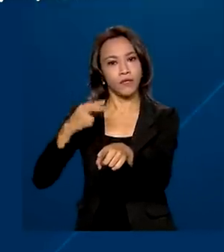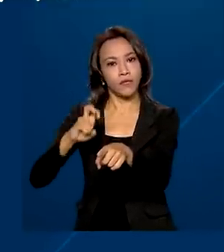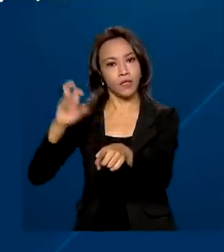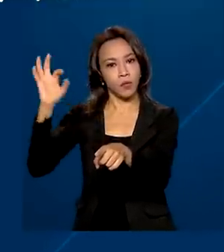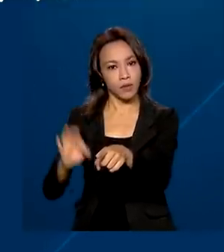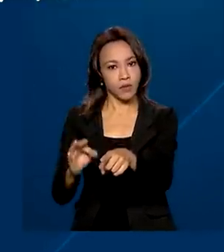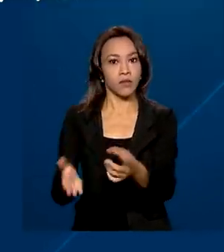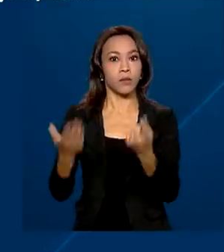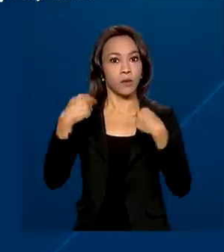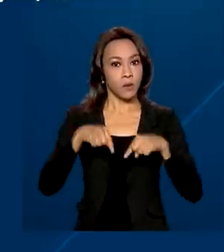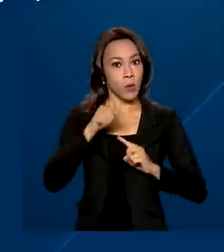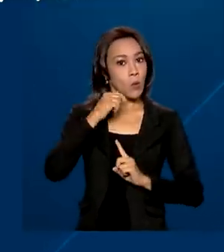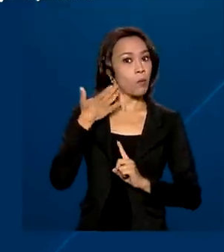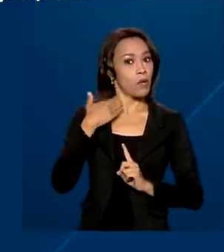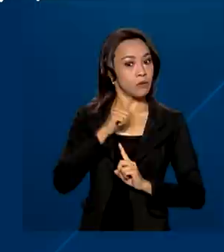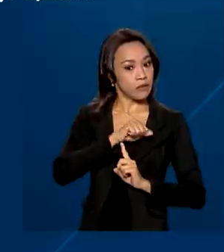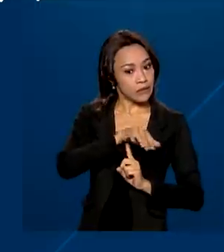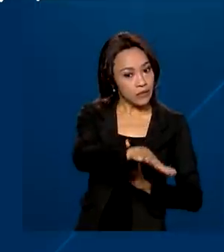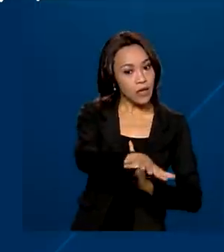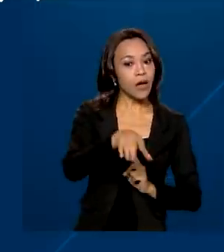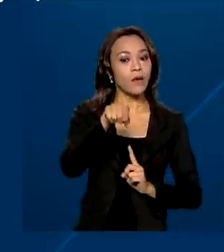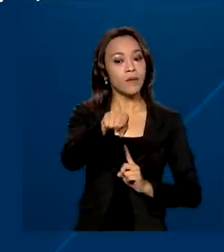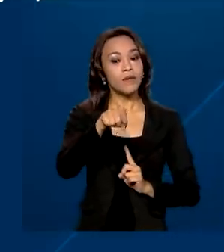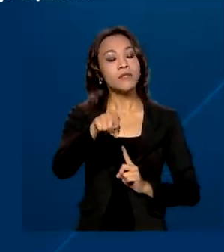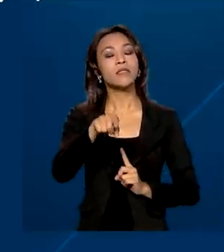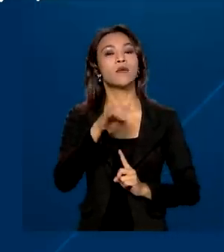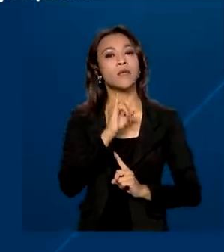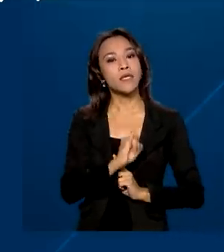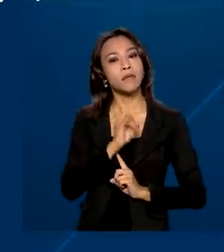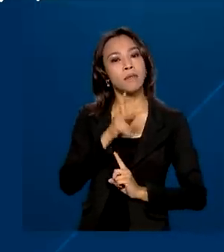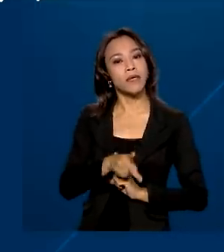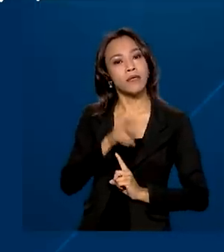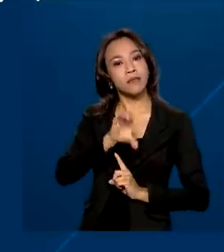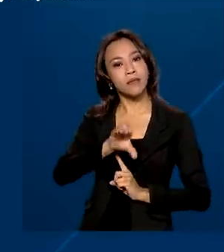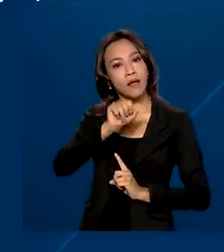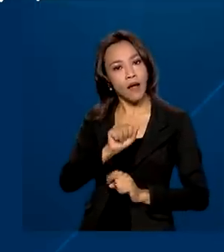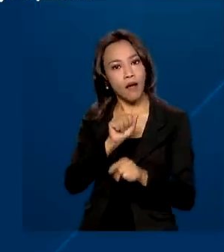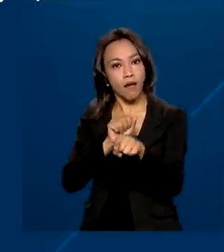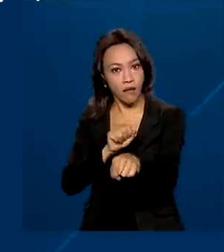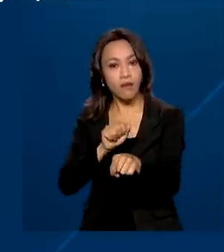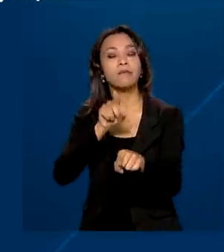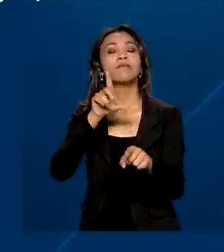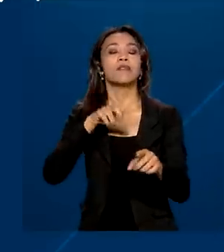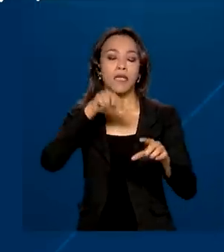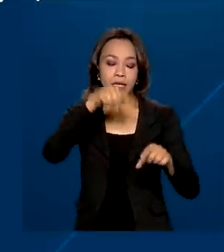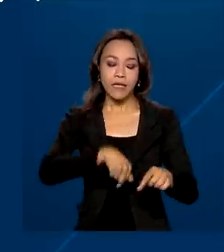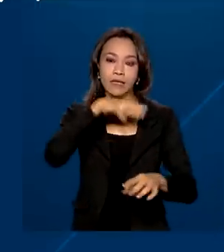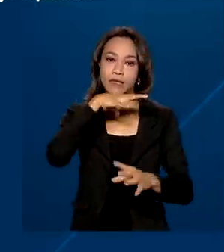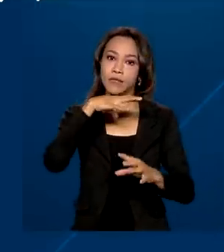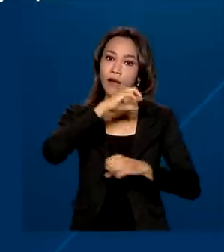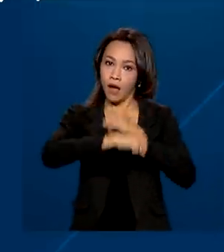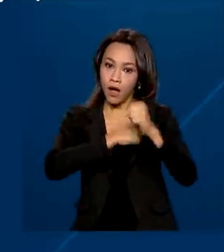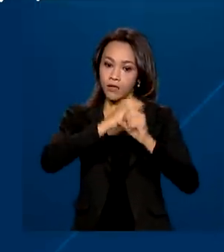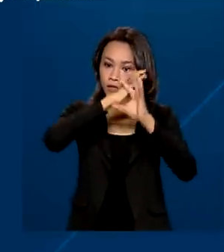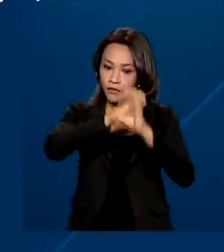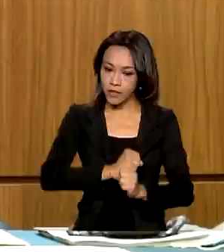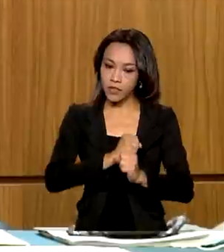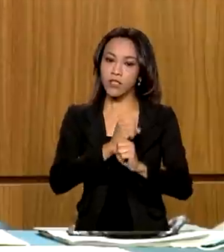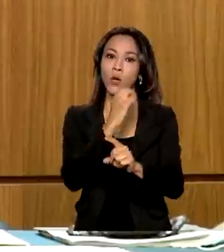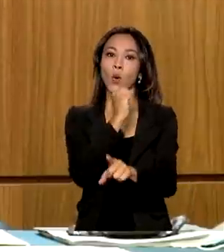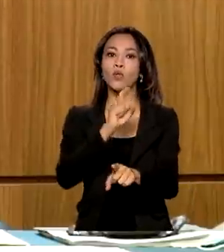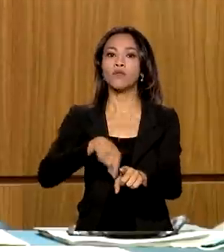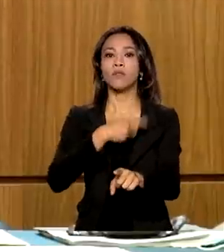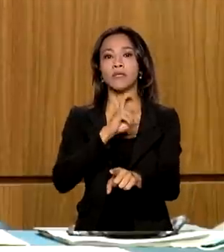estimativa do Banco Central é de que o índice geral de preços ao consumidor amplo, IPCA, feche o ano em 8,5%.